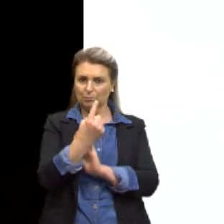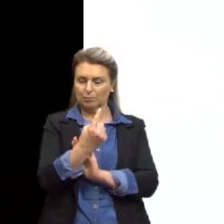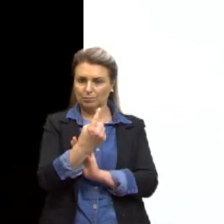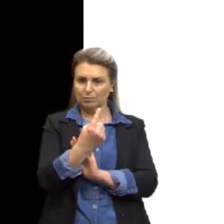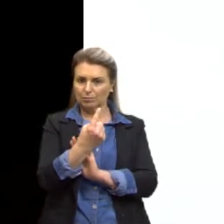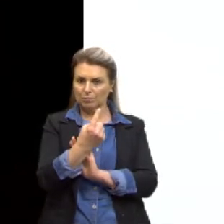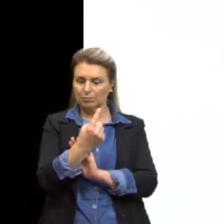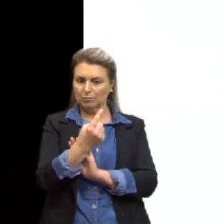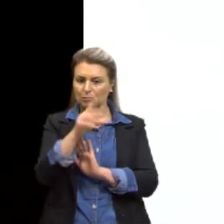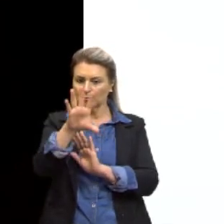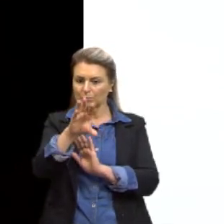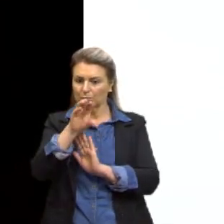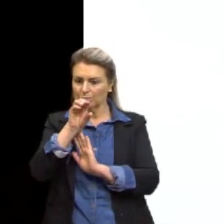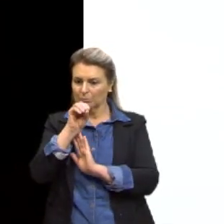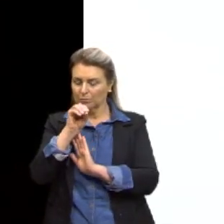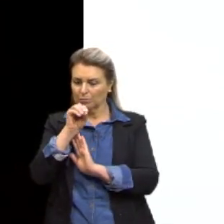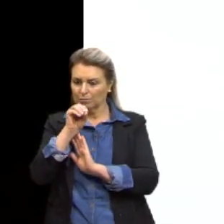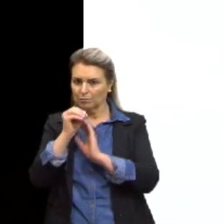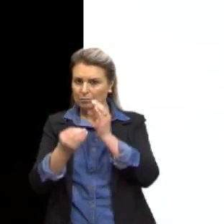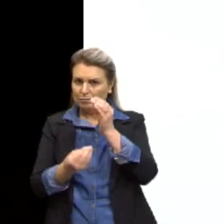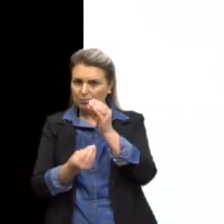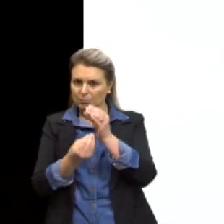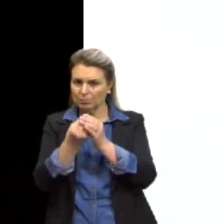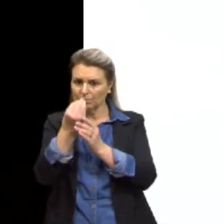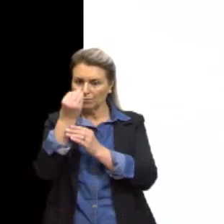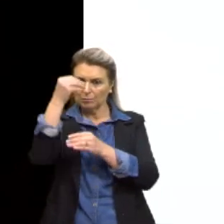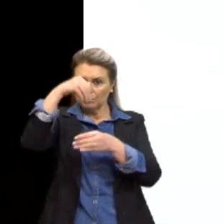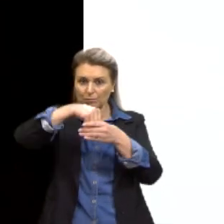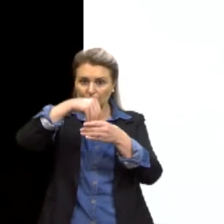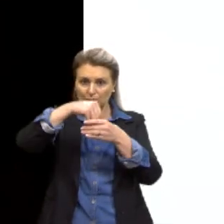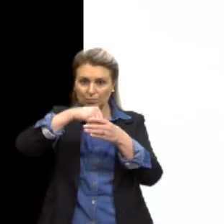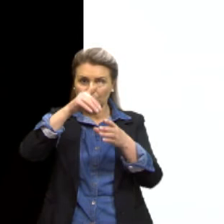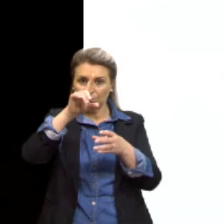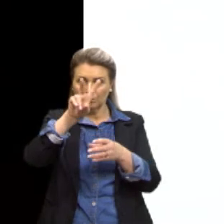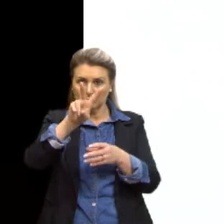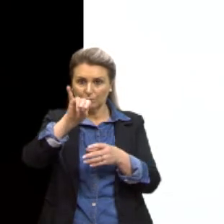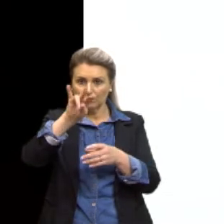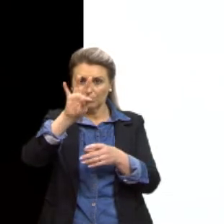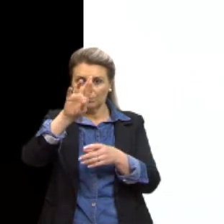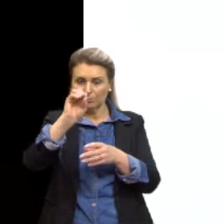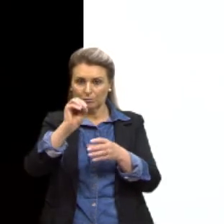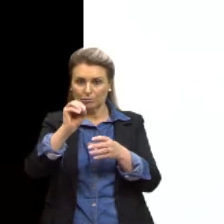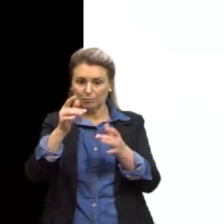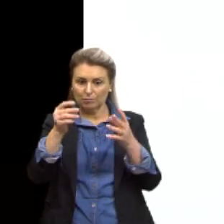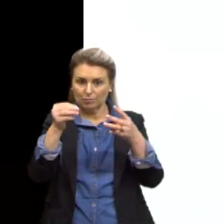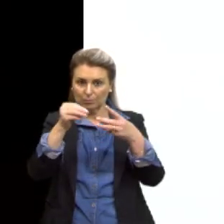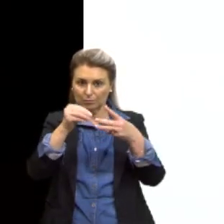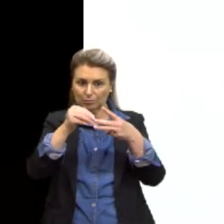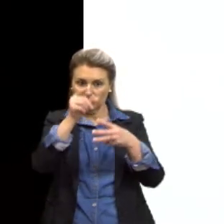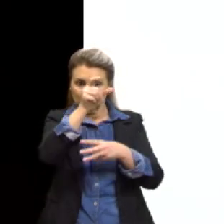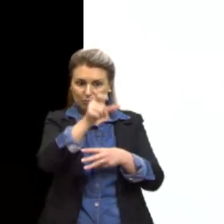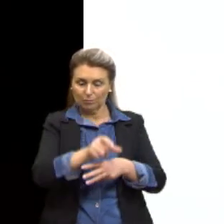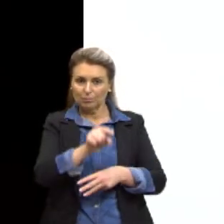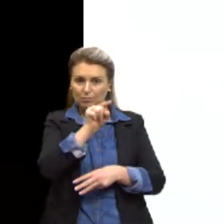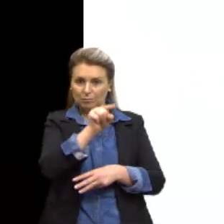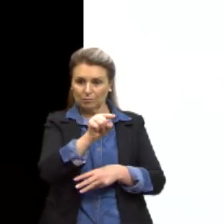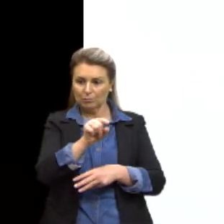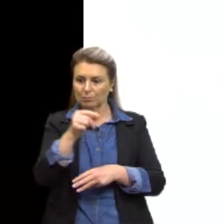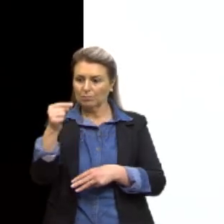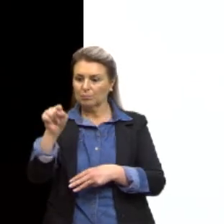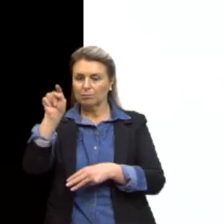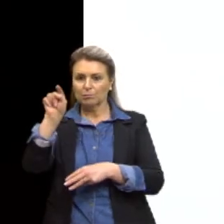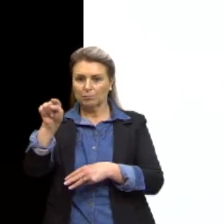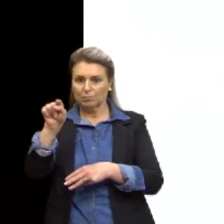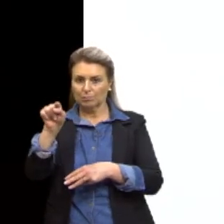o cultivo in vitro das células do paciente. Número 2, ocorre a